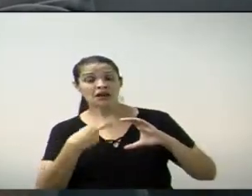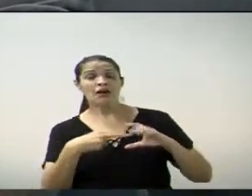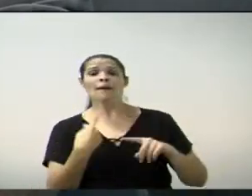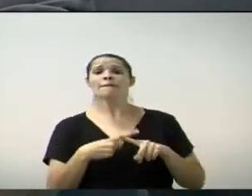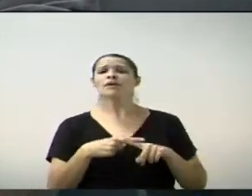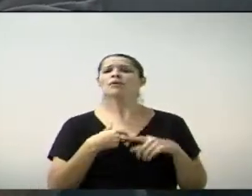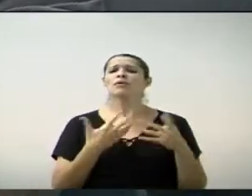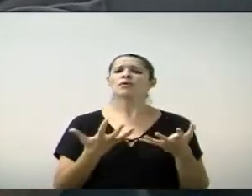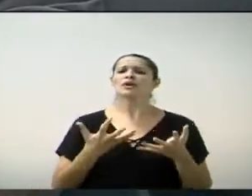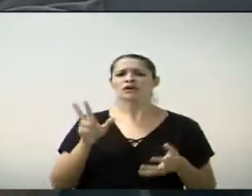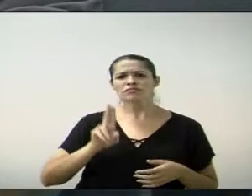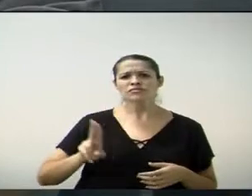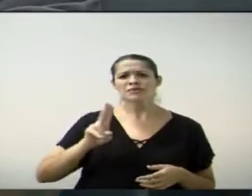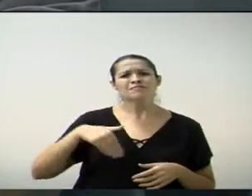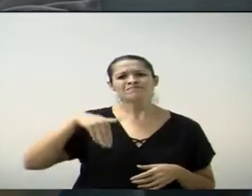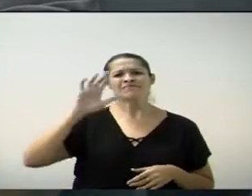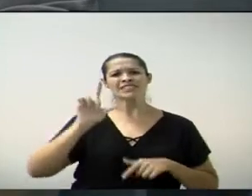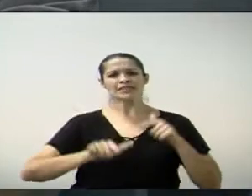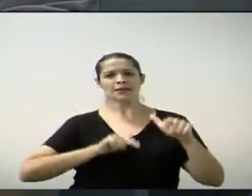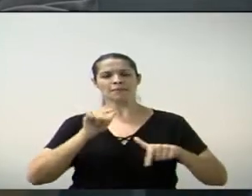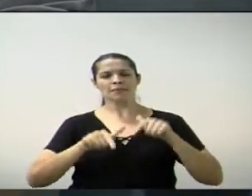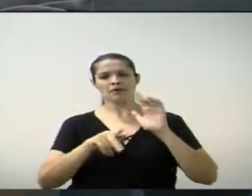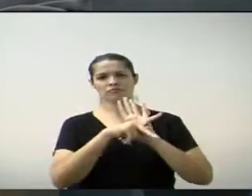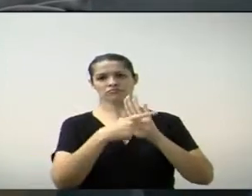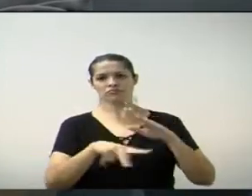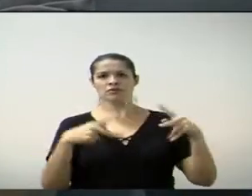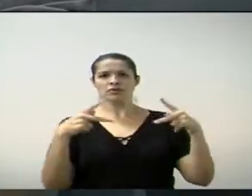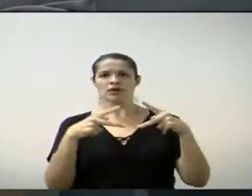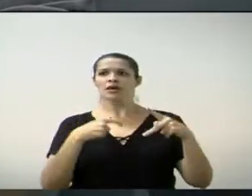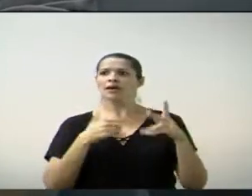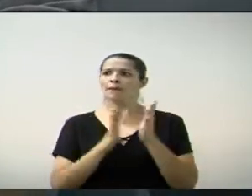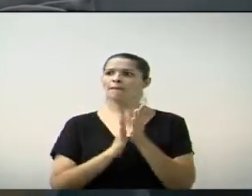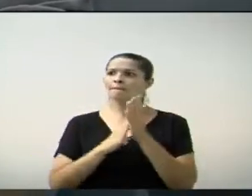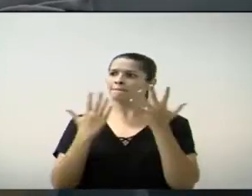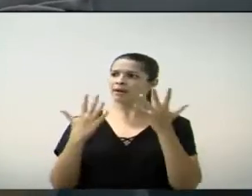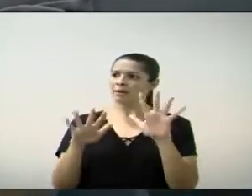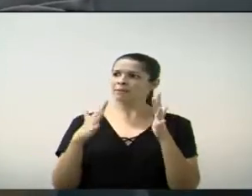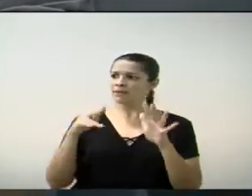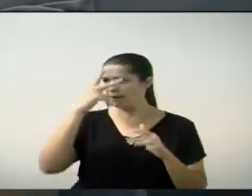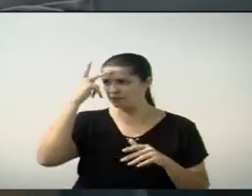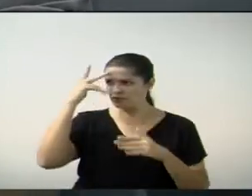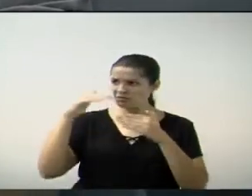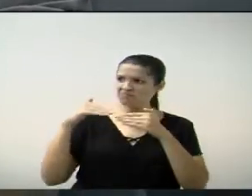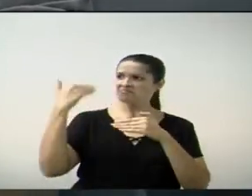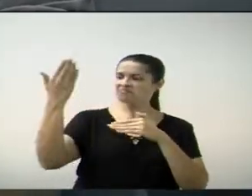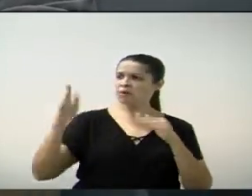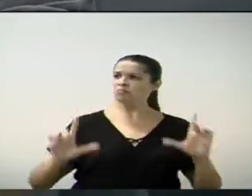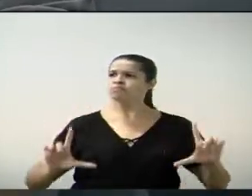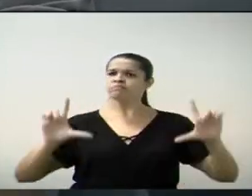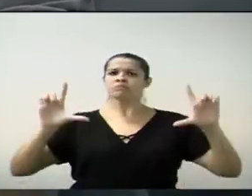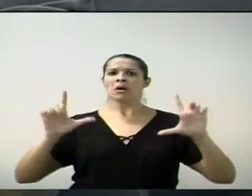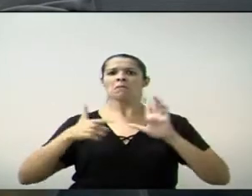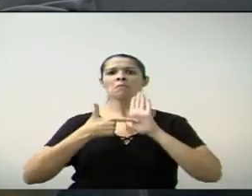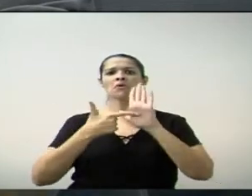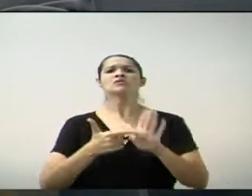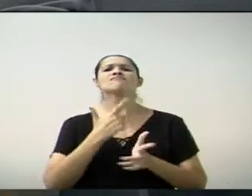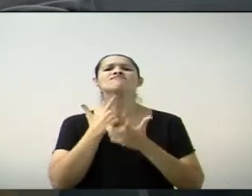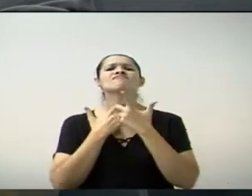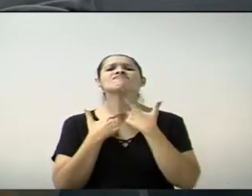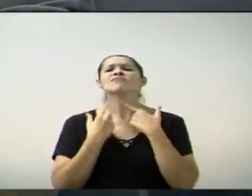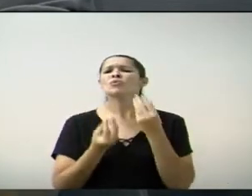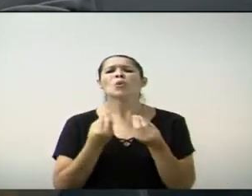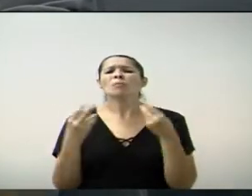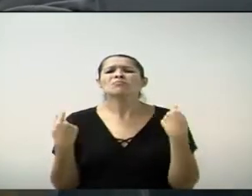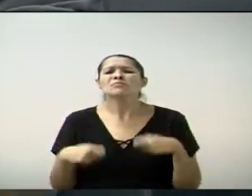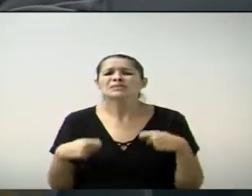no nosso município, parabenizar ao pessoal ali do fundo pelo trabalho que vocês estão mostrando, o desejo de geração